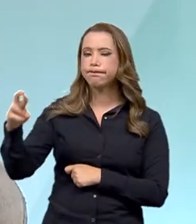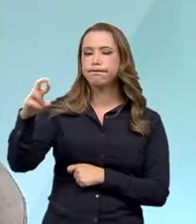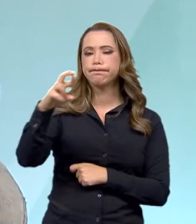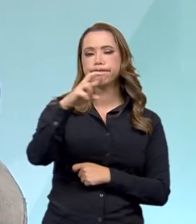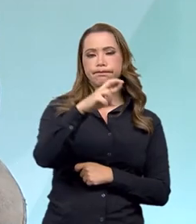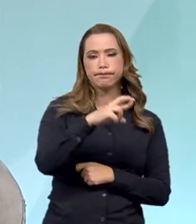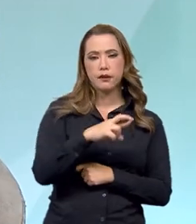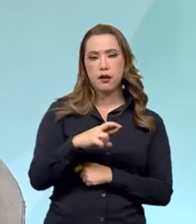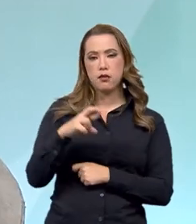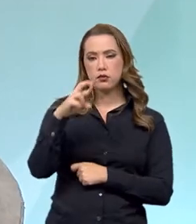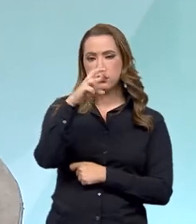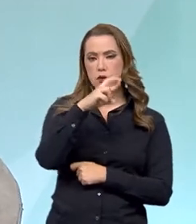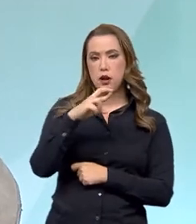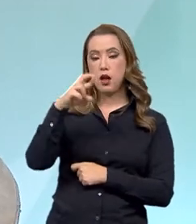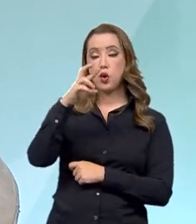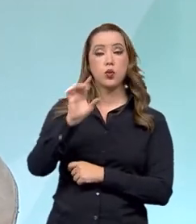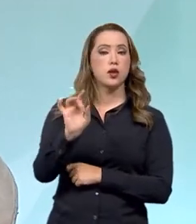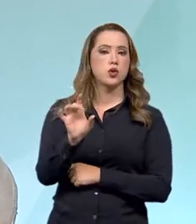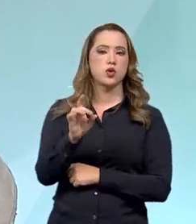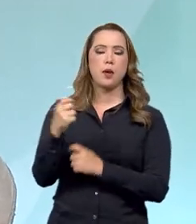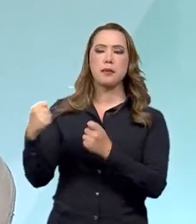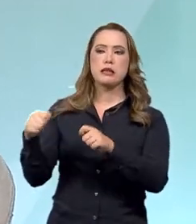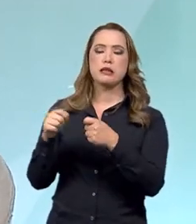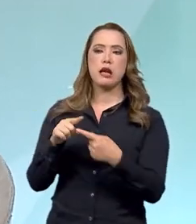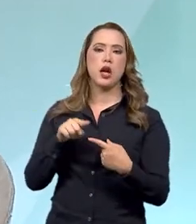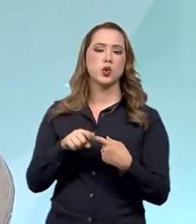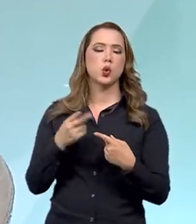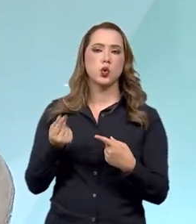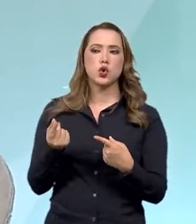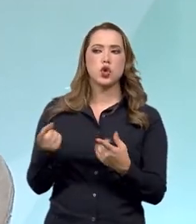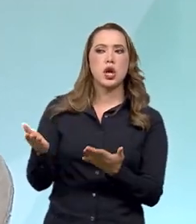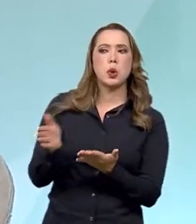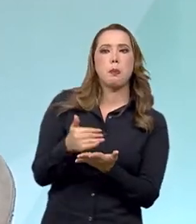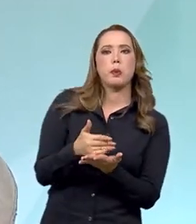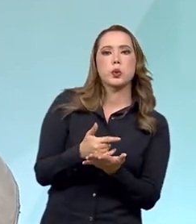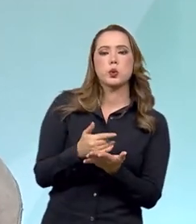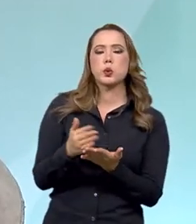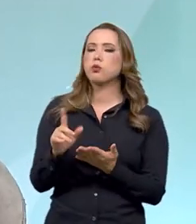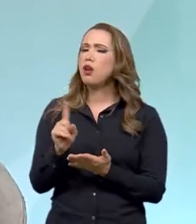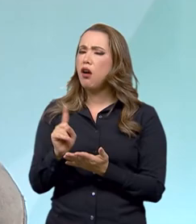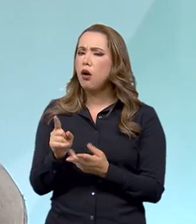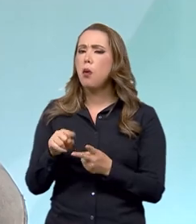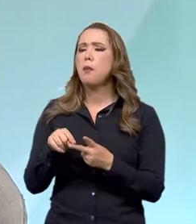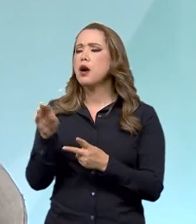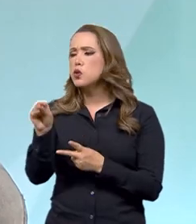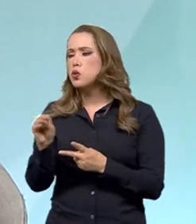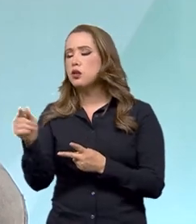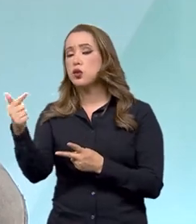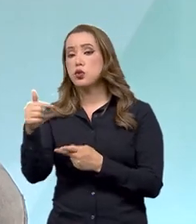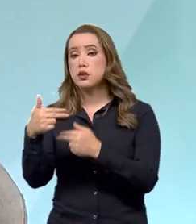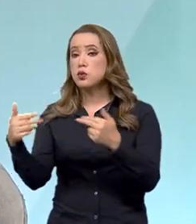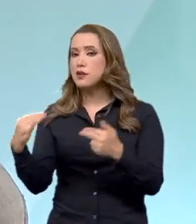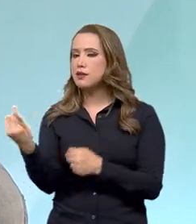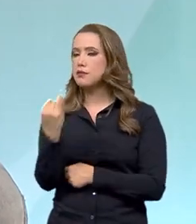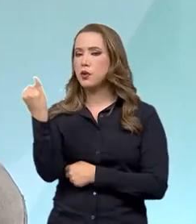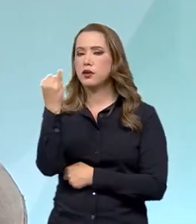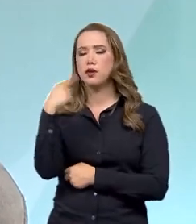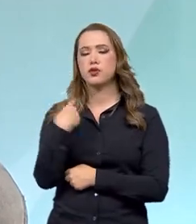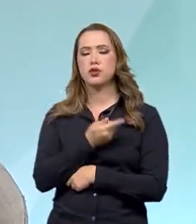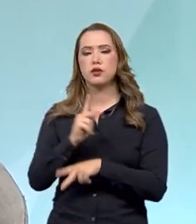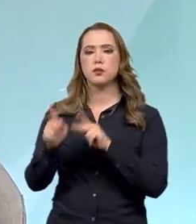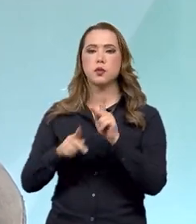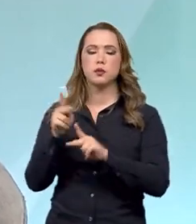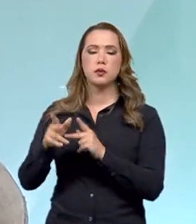Repito, não só com a necessidade de arrecadar atributos, mas de cuidar de outros aspectos essenciais da nossa